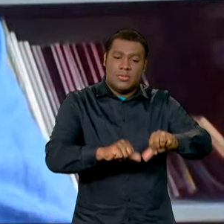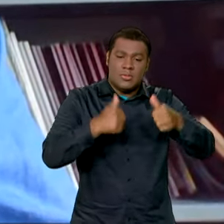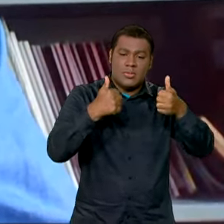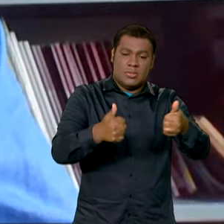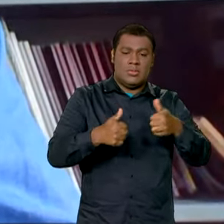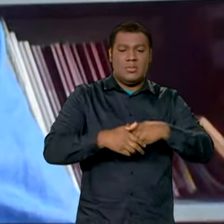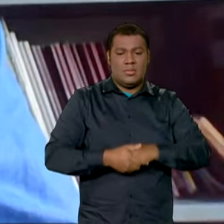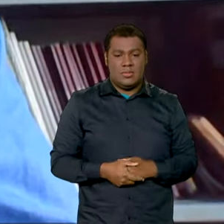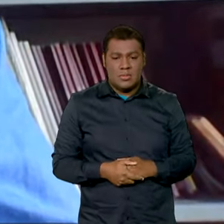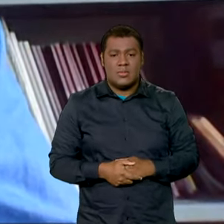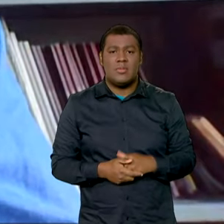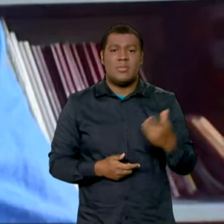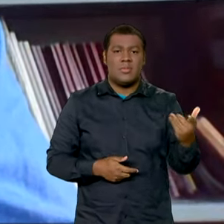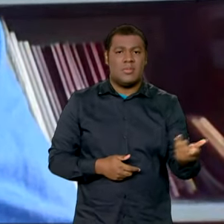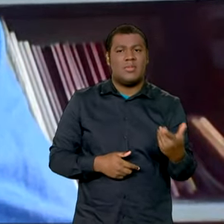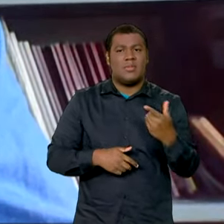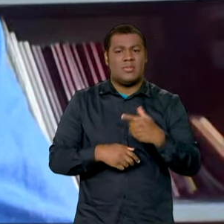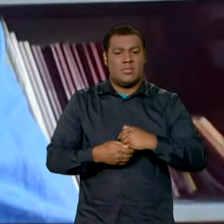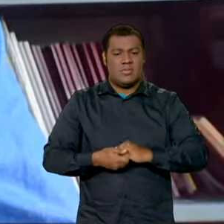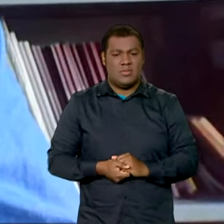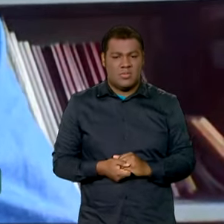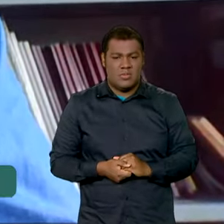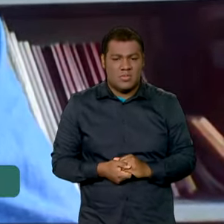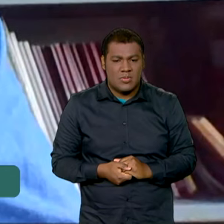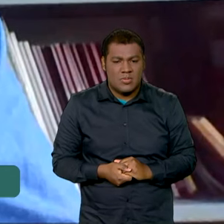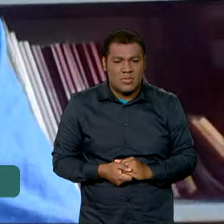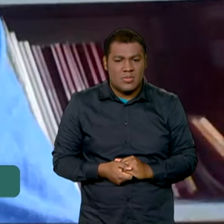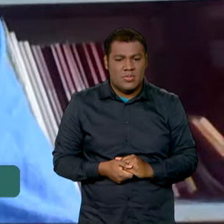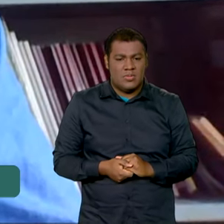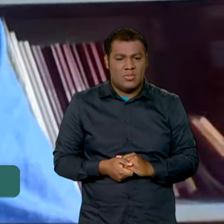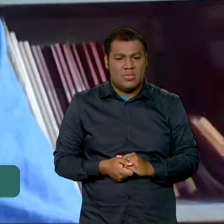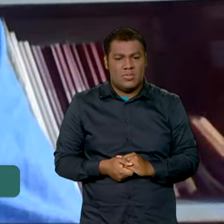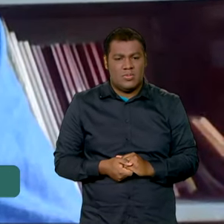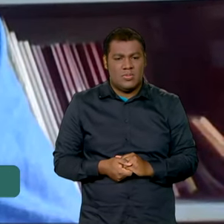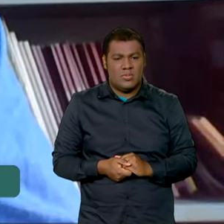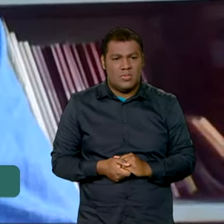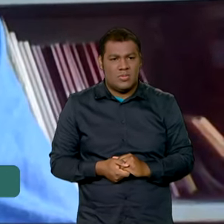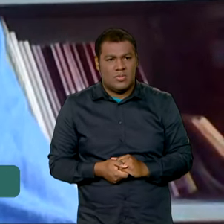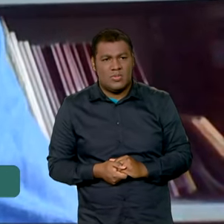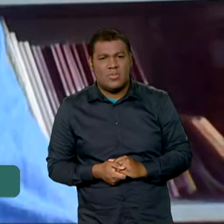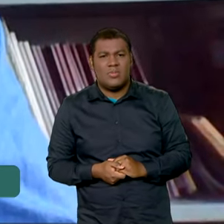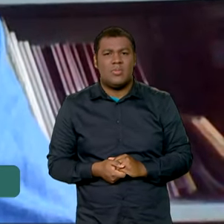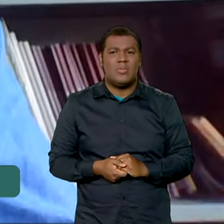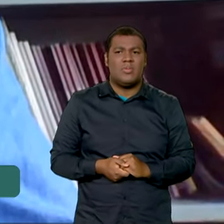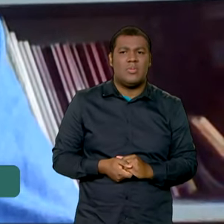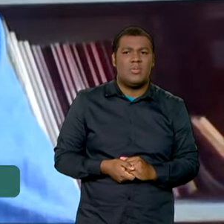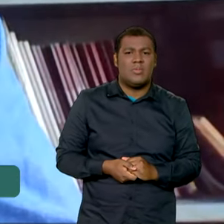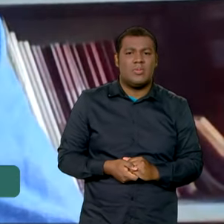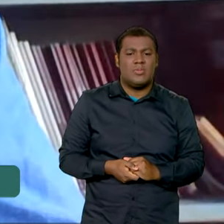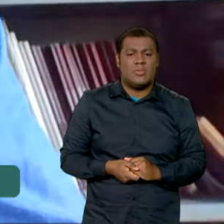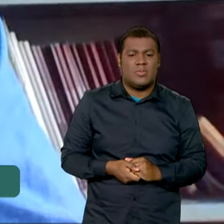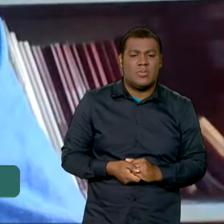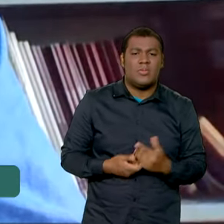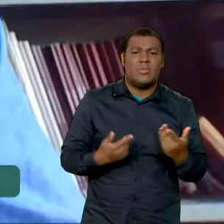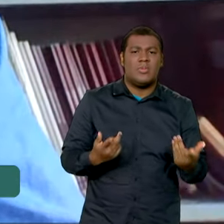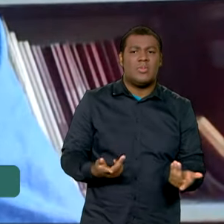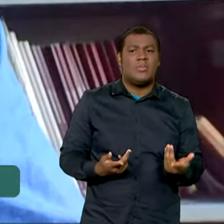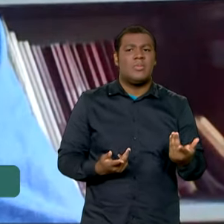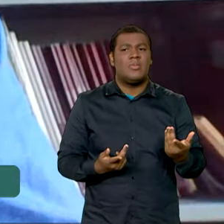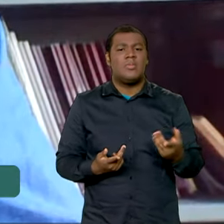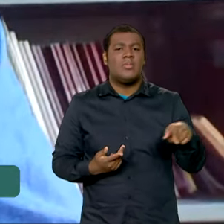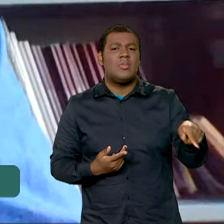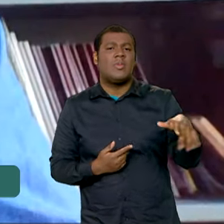recuperação dessa paisagem, de identificação de que tipo de uso